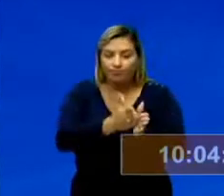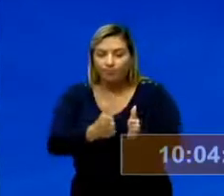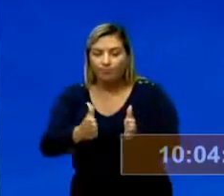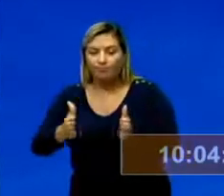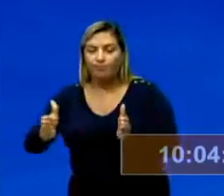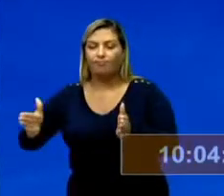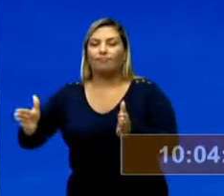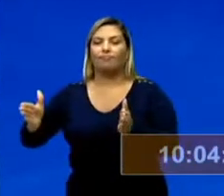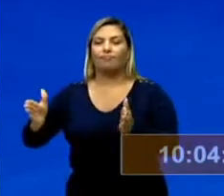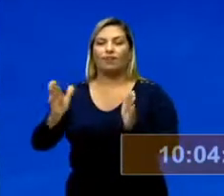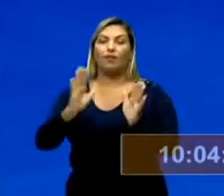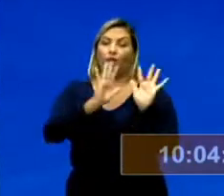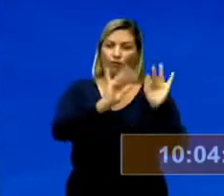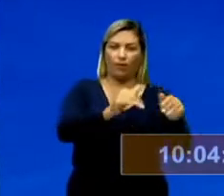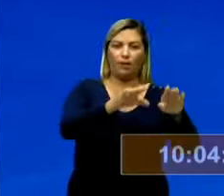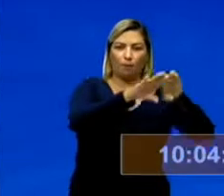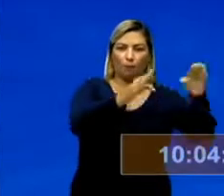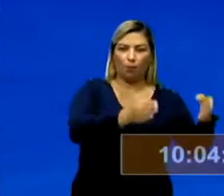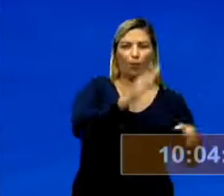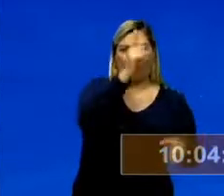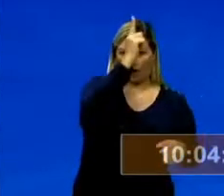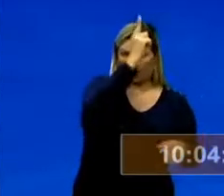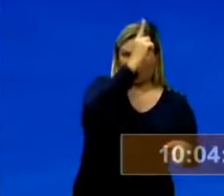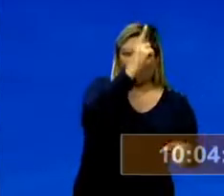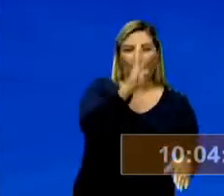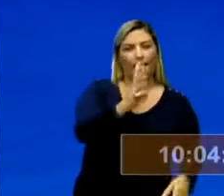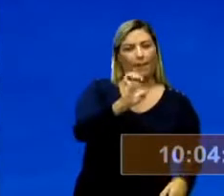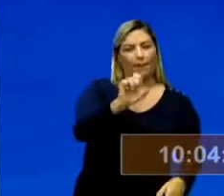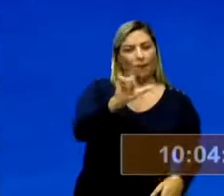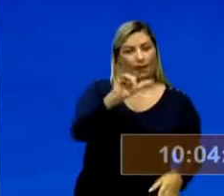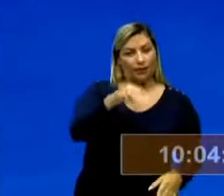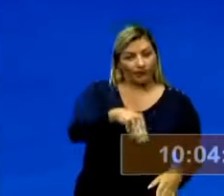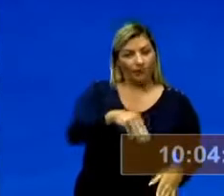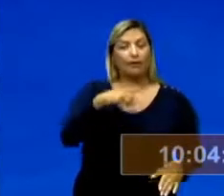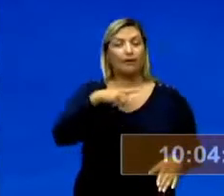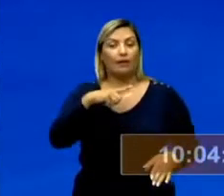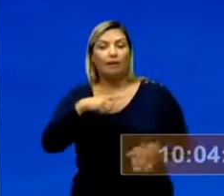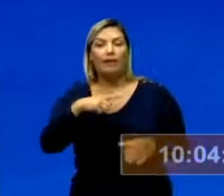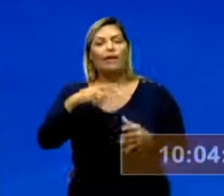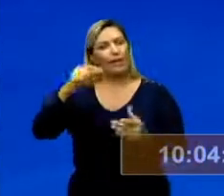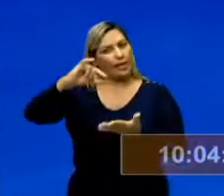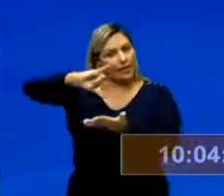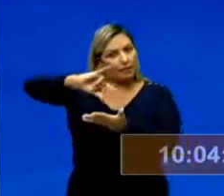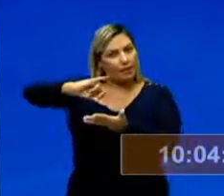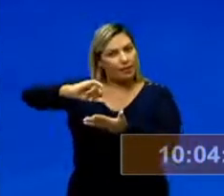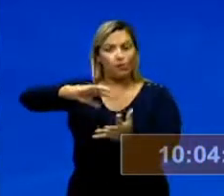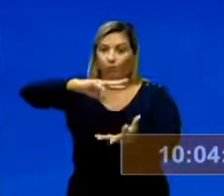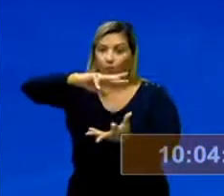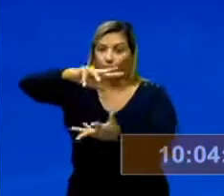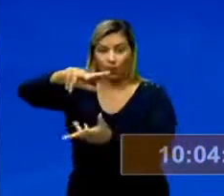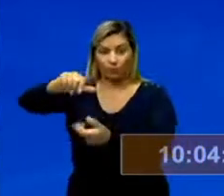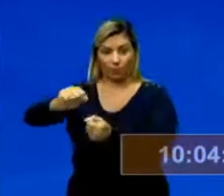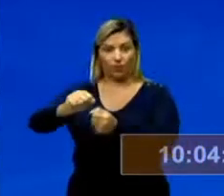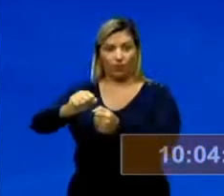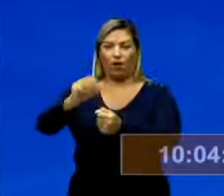queda do muro de Berlim, o capitalismo se mundializa, inclusive a União Soviética se dissolve e